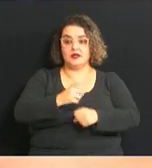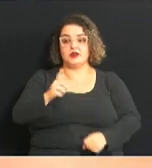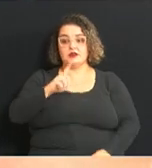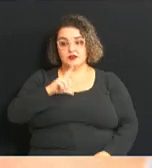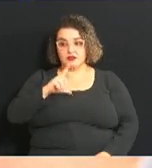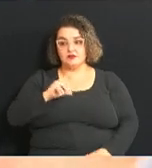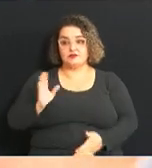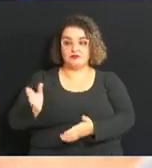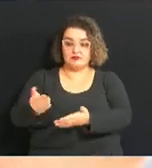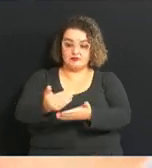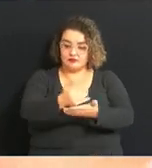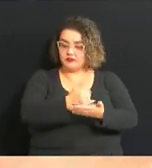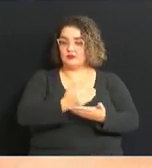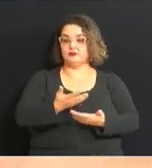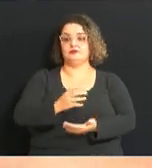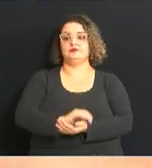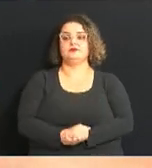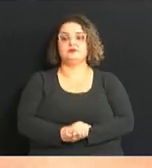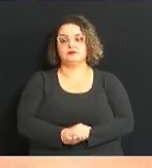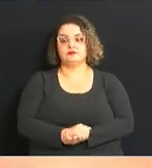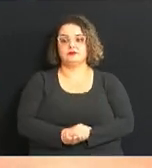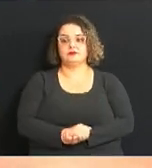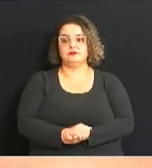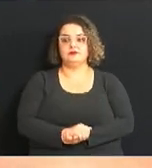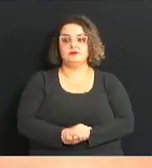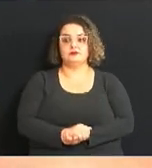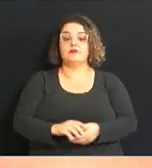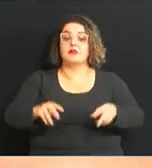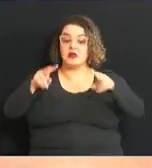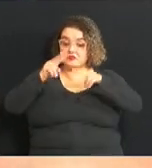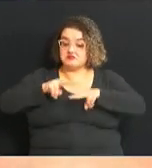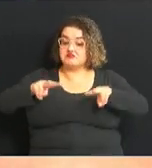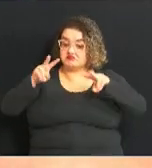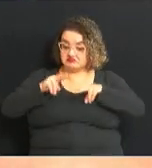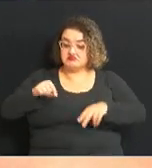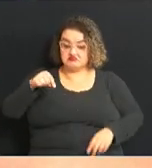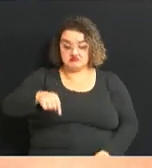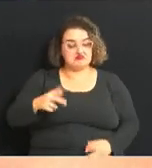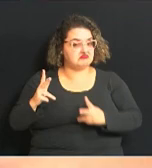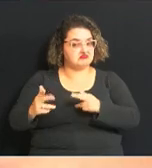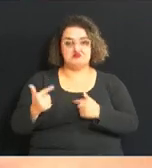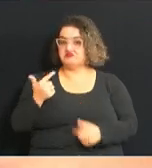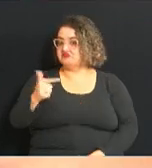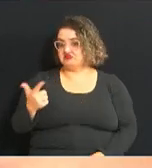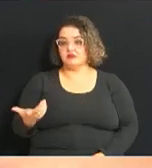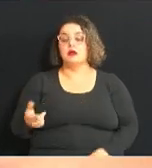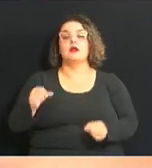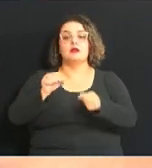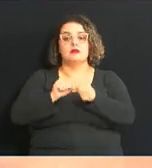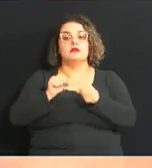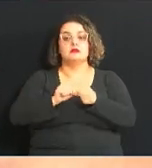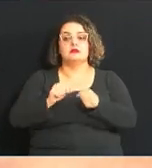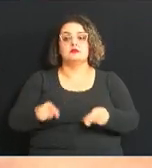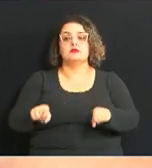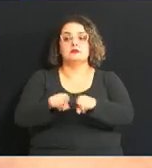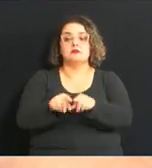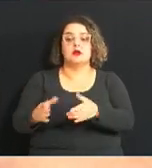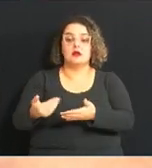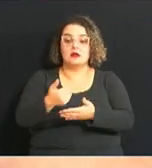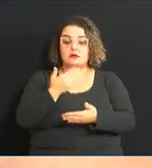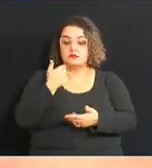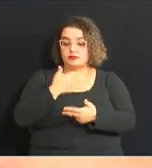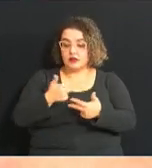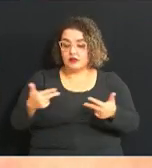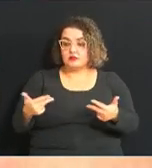arrecadação jamais vista aqui na Câmara Municipal como nós também fizemos a arrecadação de alimentos, quer dizer,